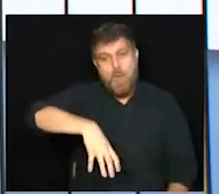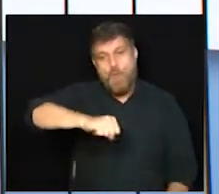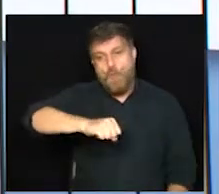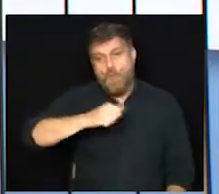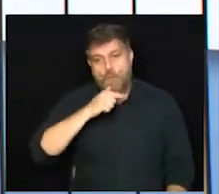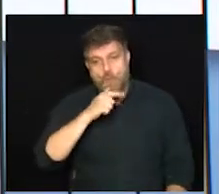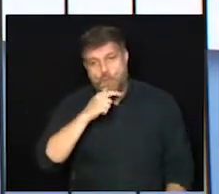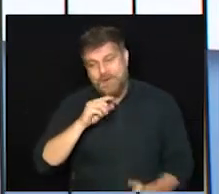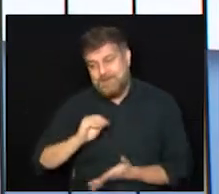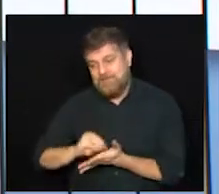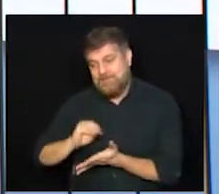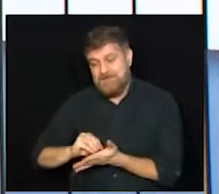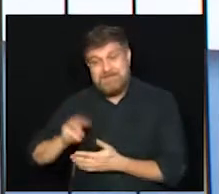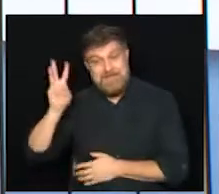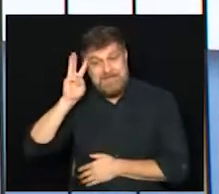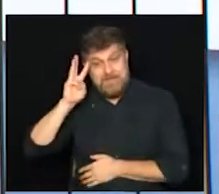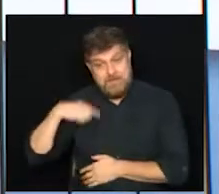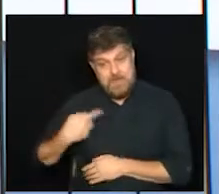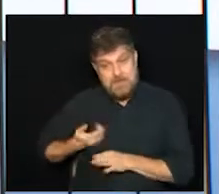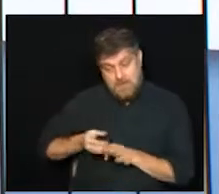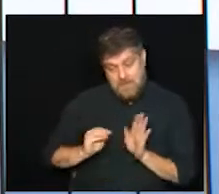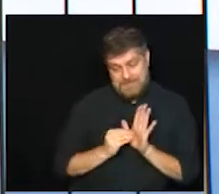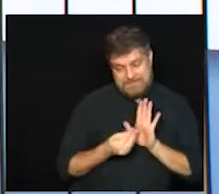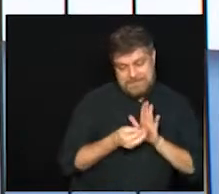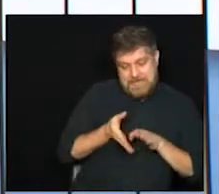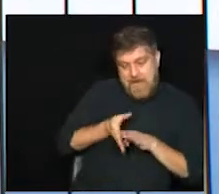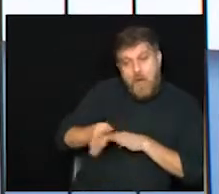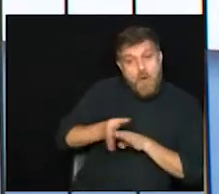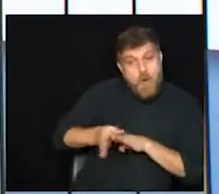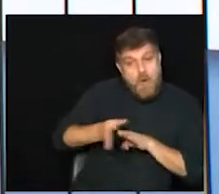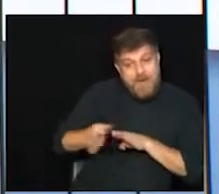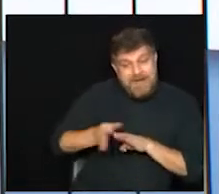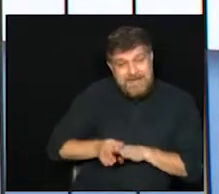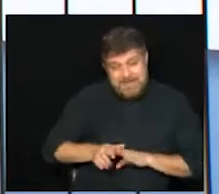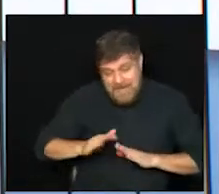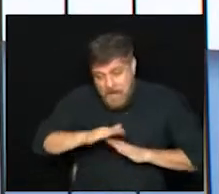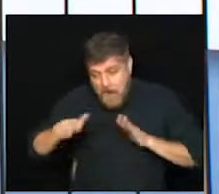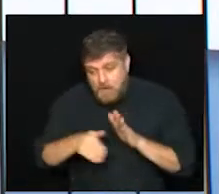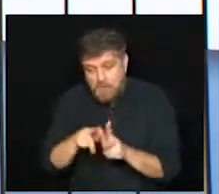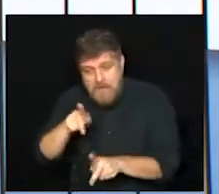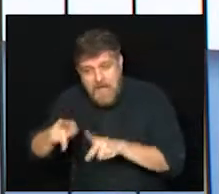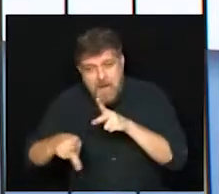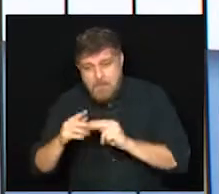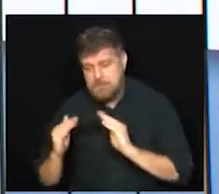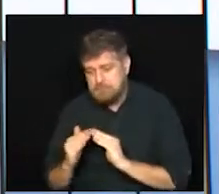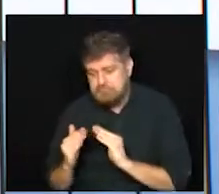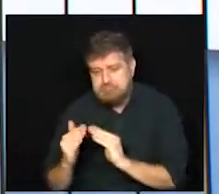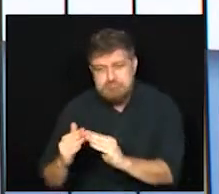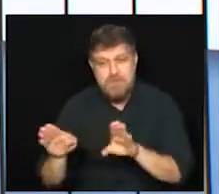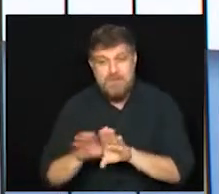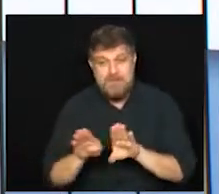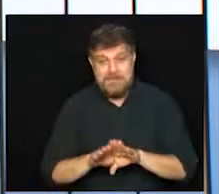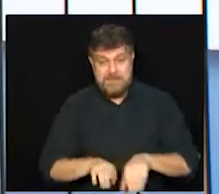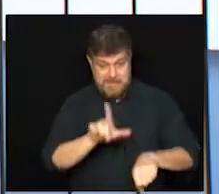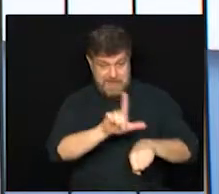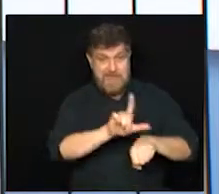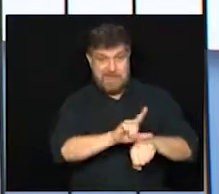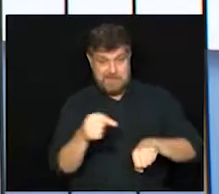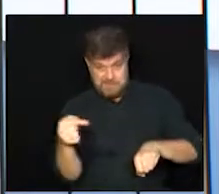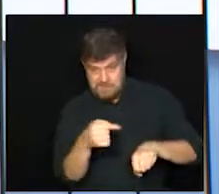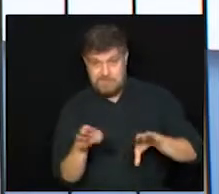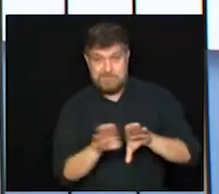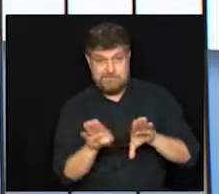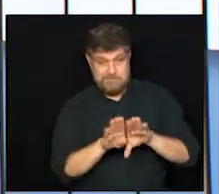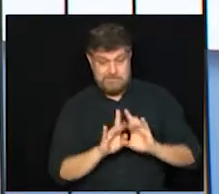água na terça-feira. Por isso, a orientação da Sanasa é que todos os moradores residenciais, ou até os comércios e